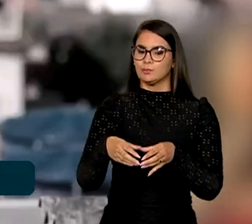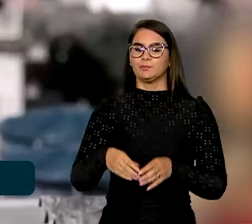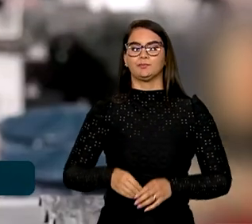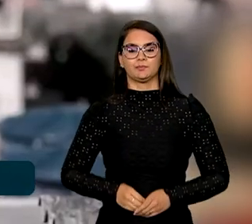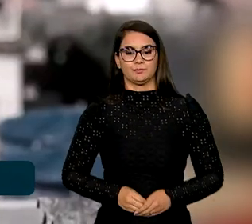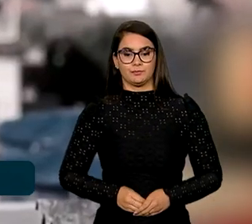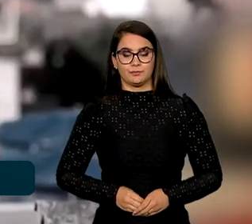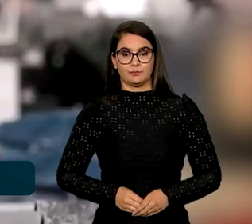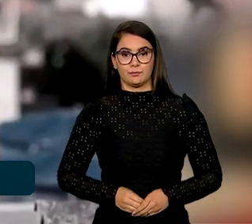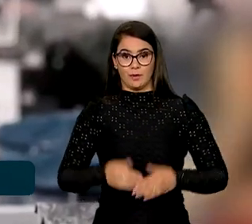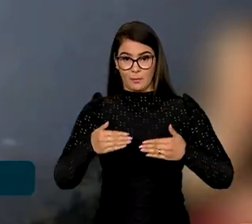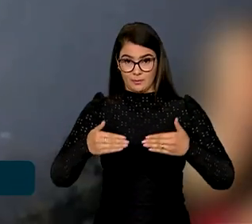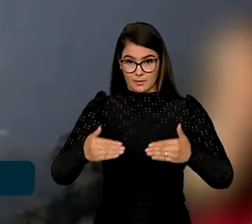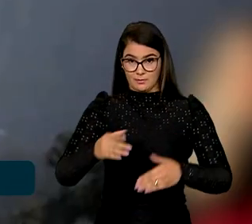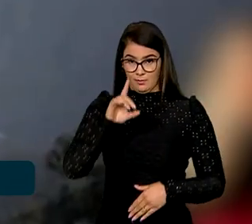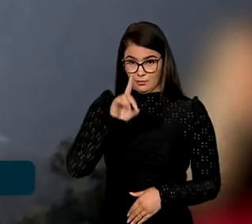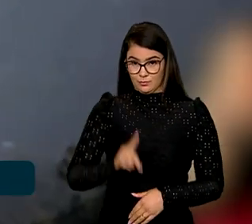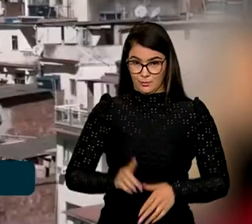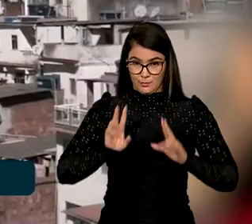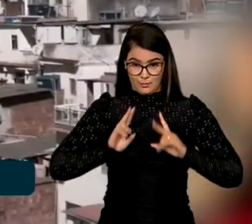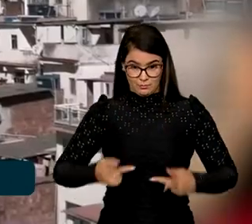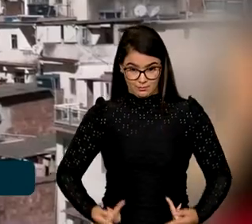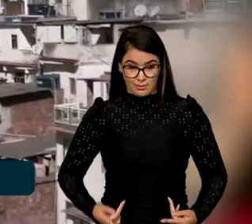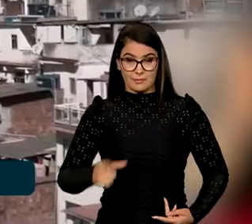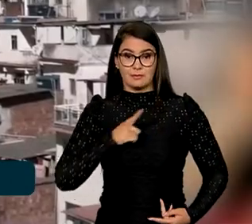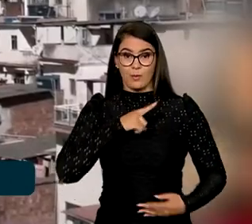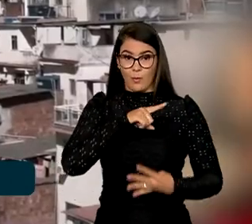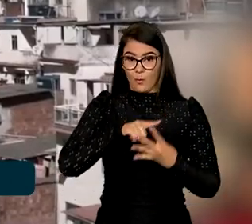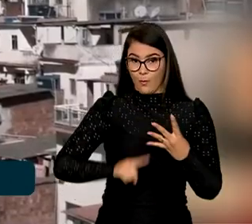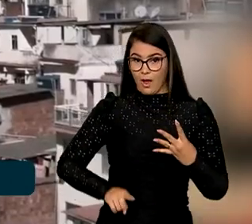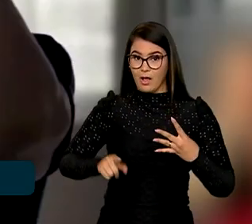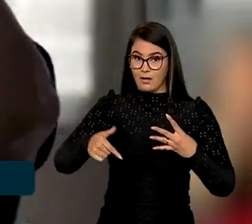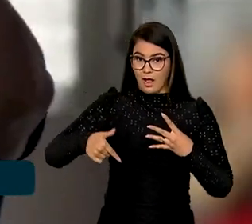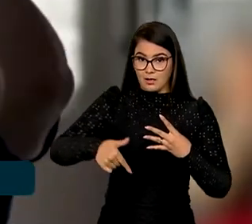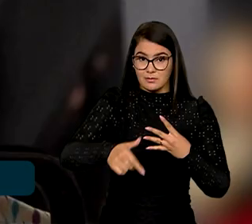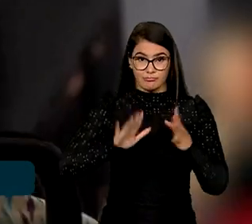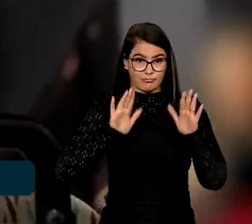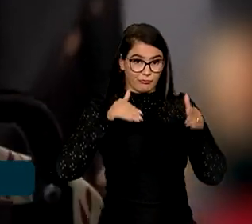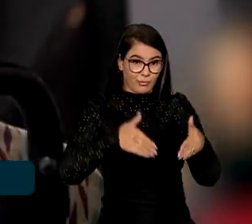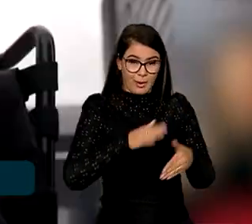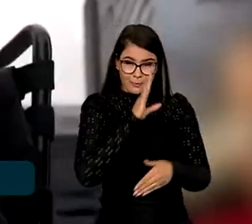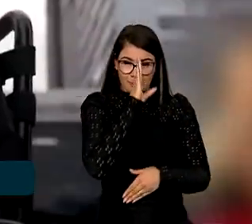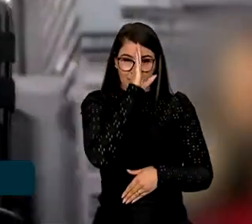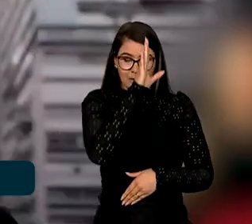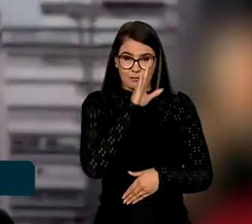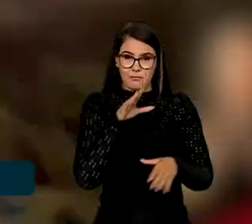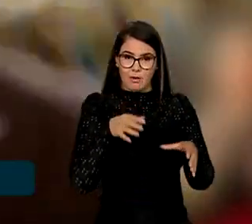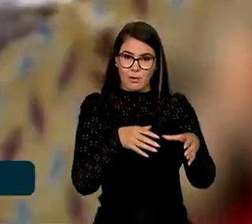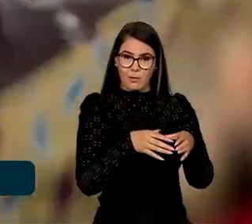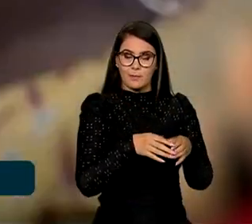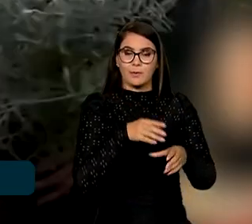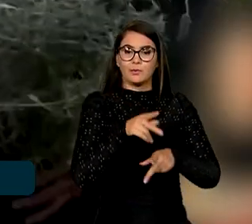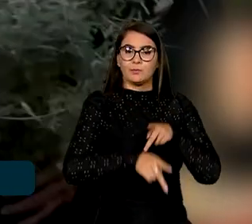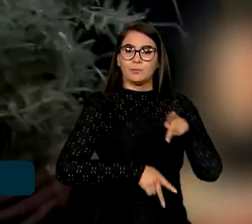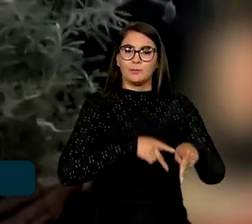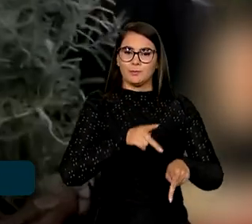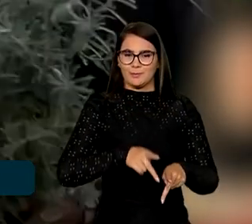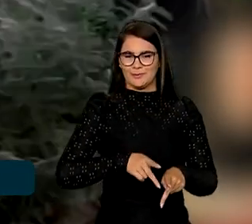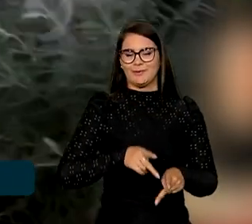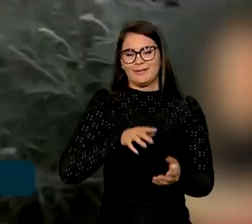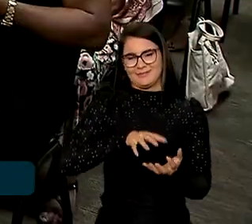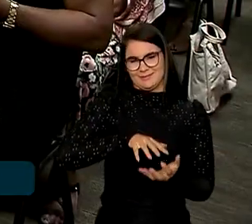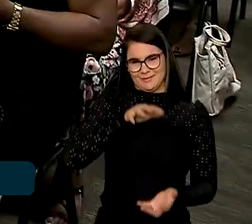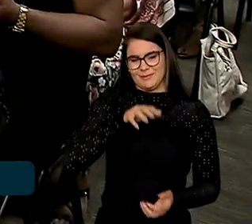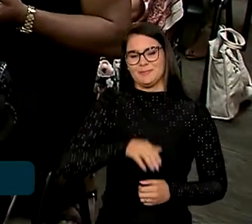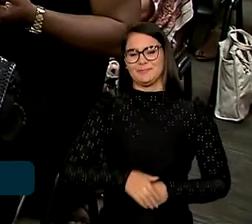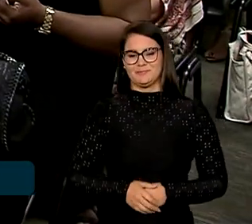O Ministério dos Direitos Humanos já tem quatro ações voltadas exclusivamente para a população da terceira